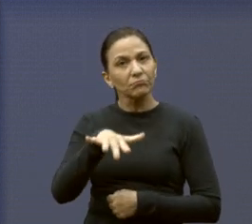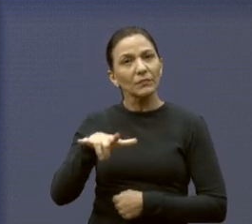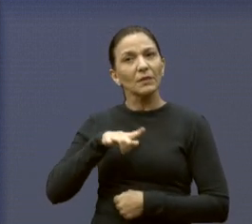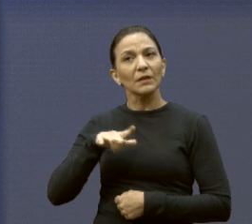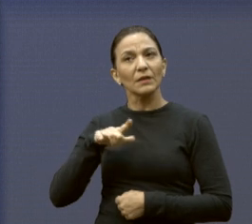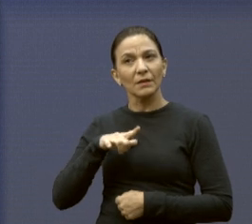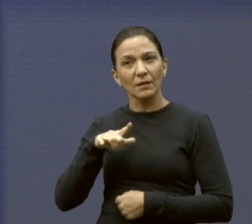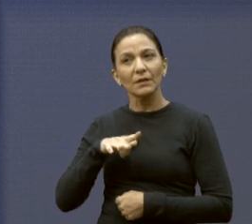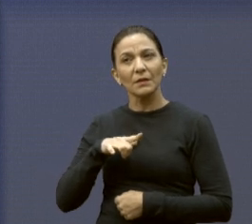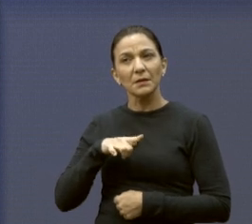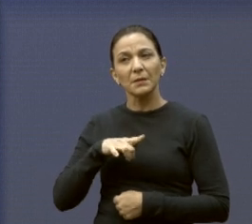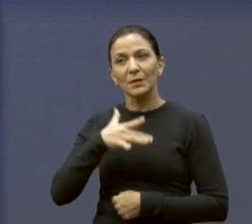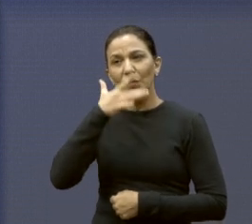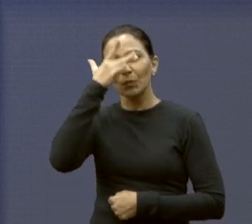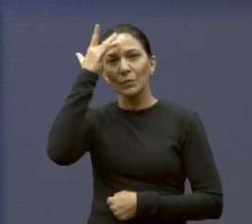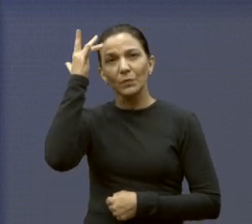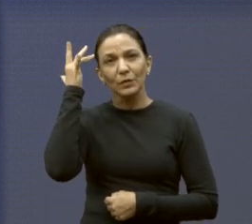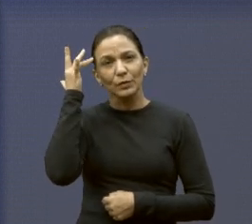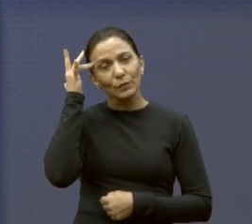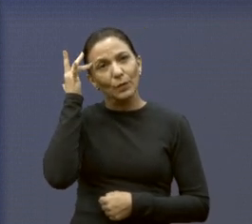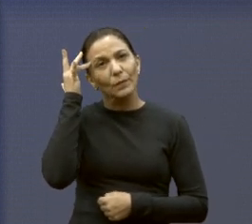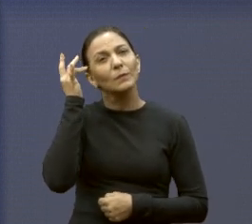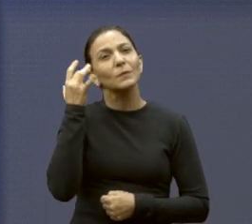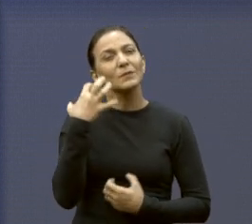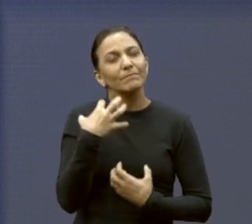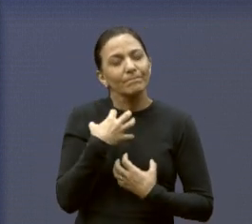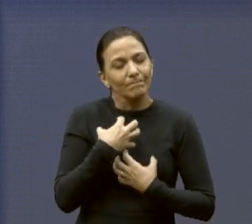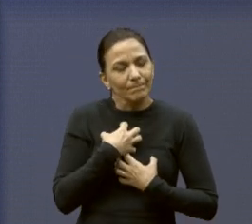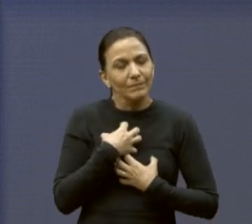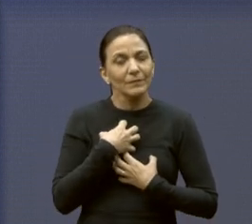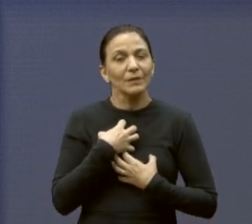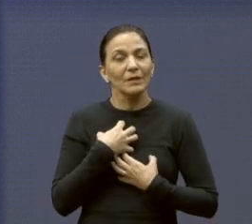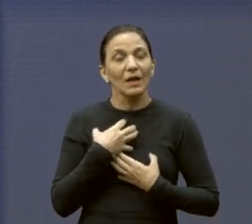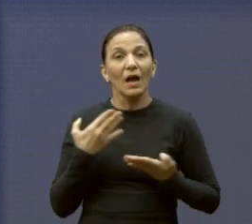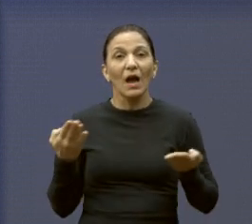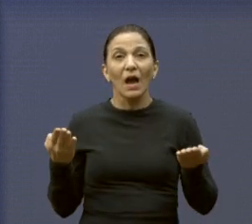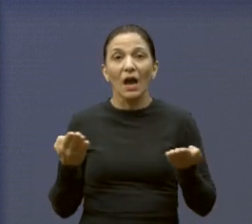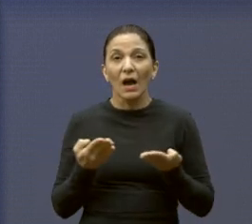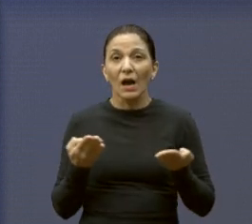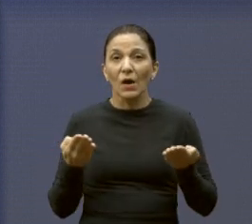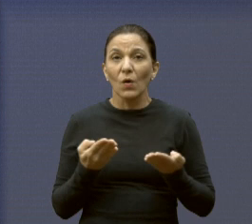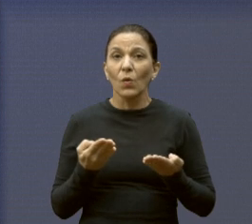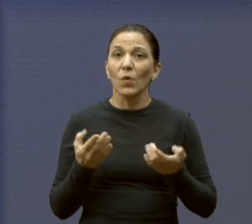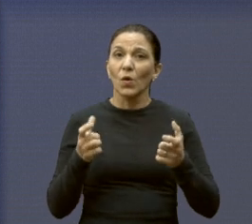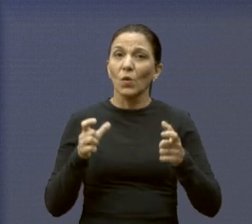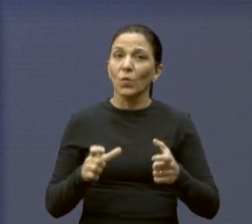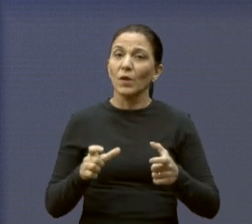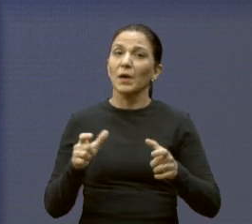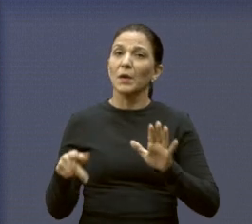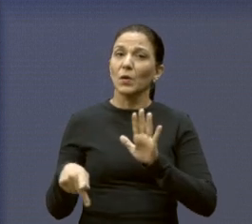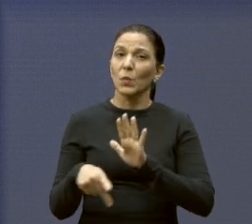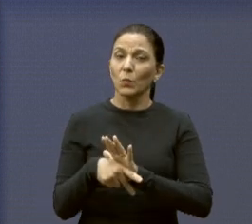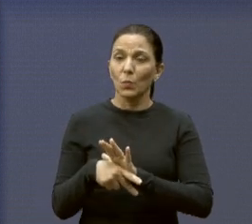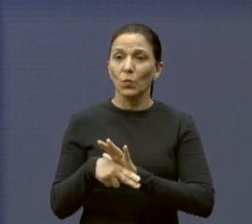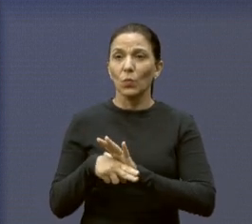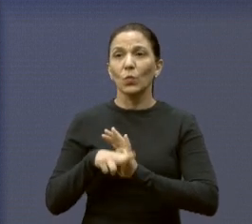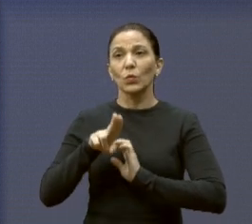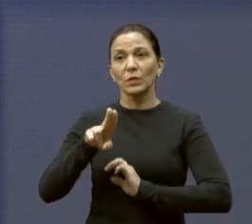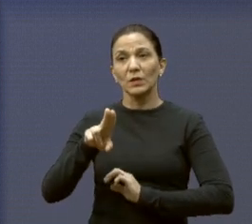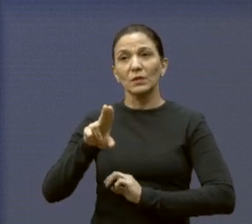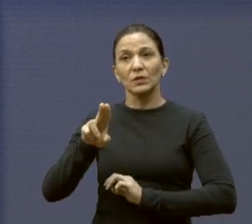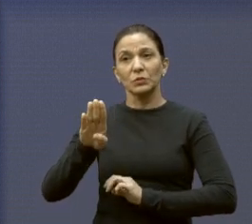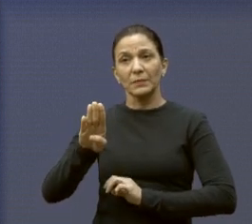unidade bastante acanhada, mas agora ganhará uma nova sede própria. As obras da UBS do Santana